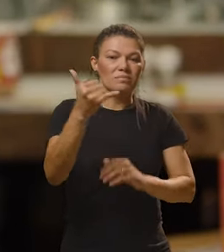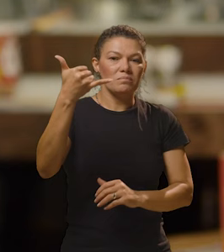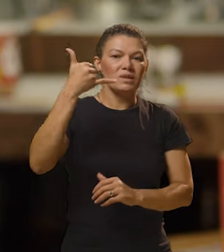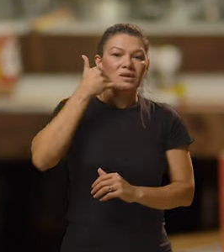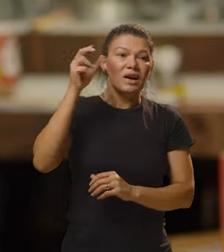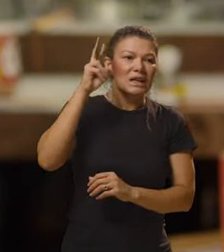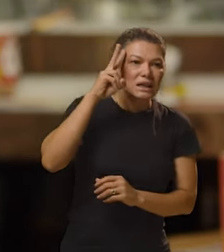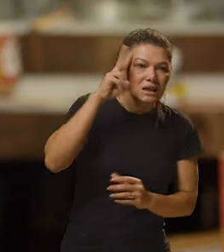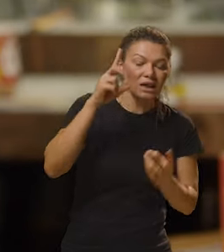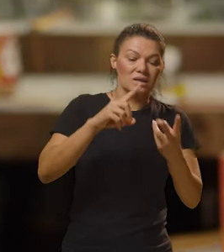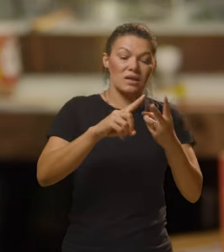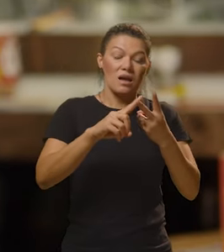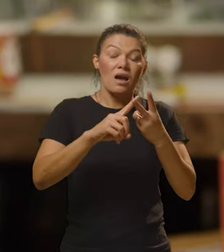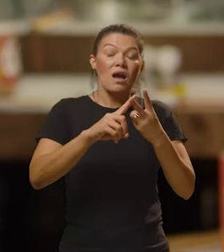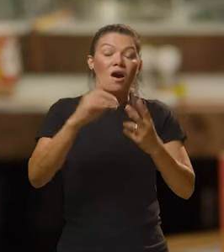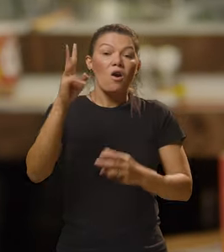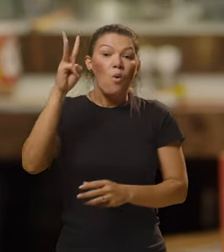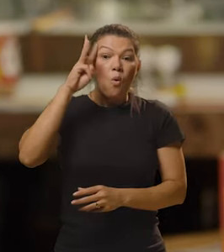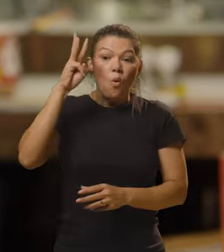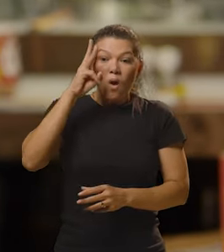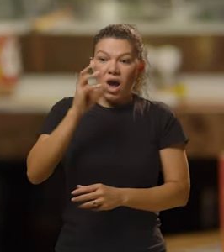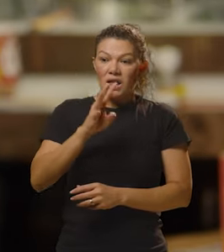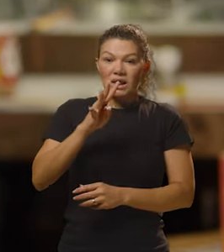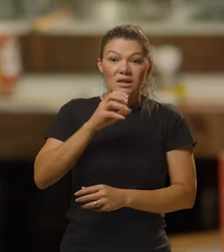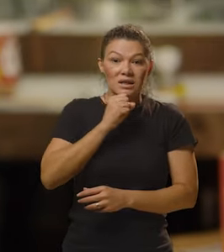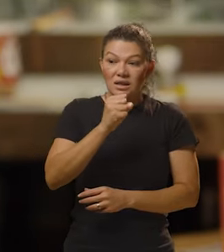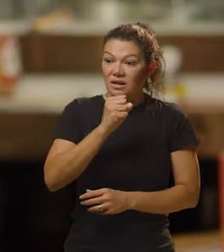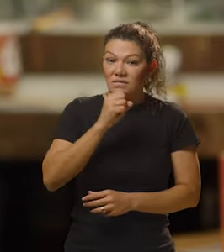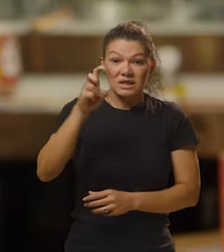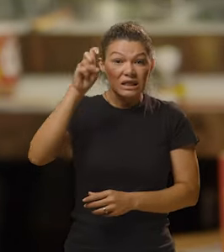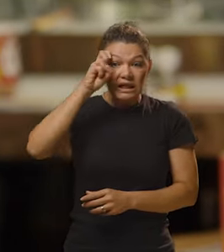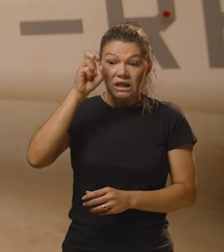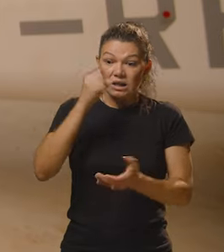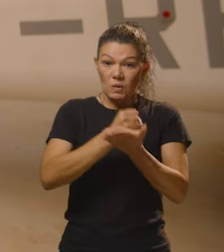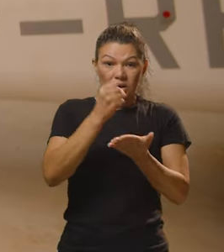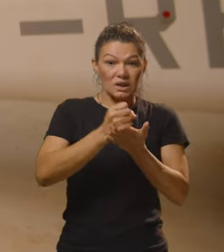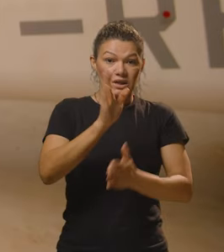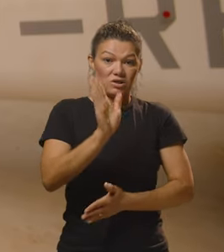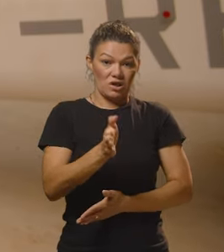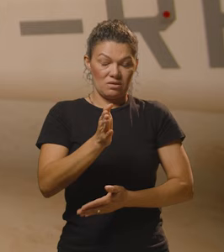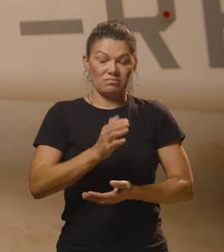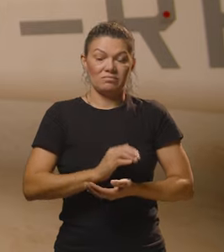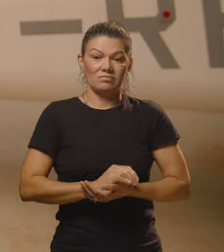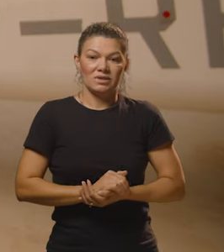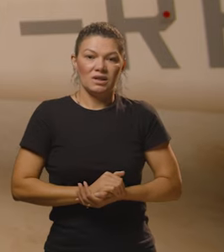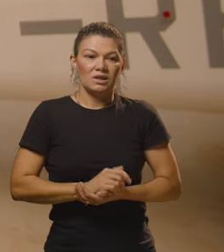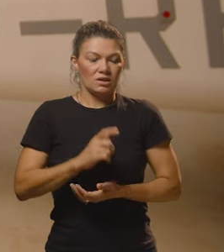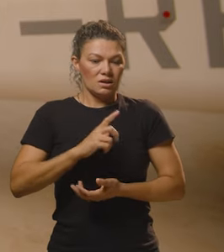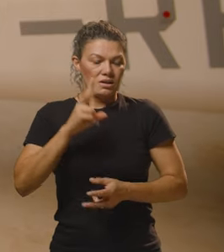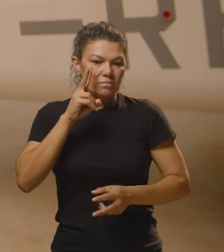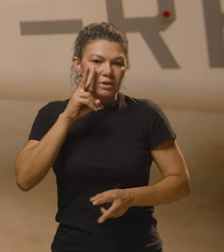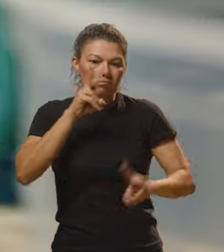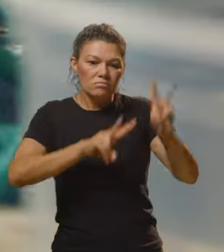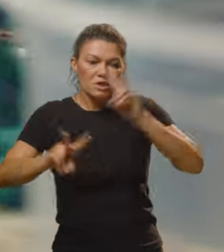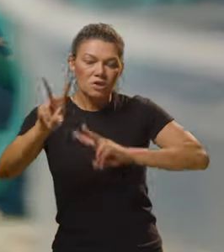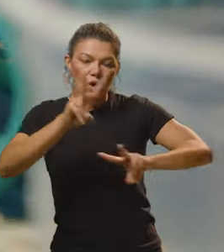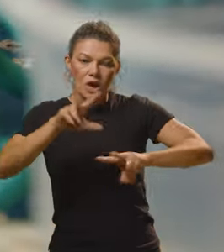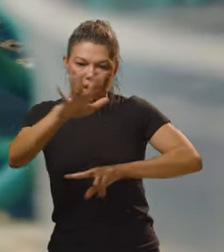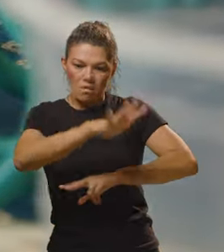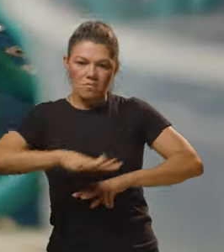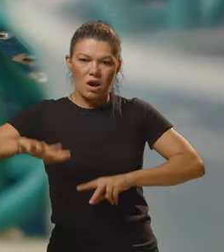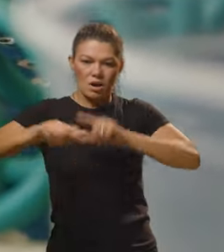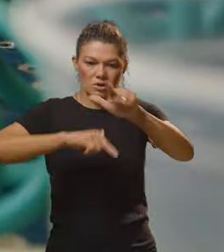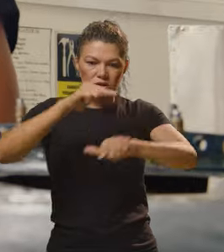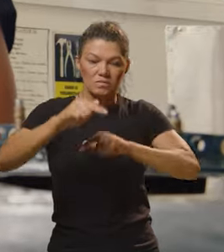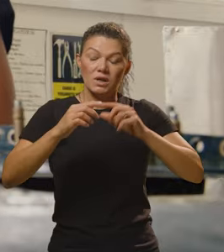Me ligaram na terça. Na quarta eu vim fazer entrevista. Na quinta já me contrataram. A gente sempre tem esse olhar para o mercado, desenvolver